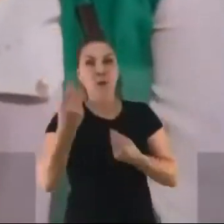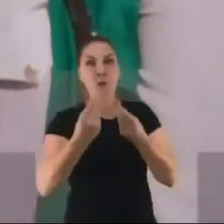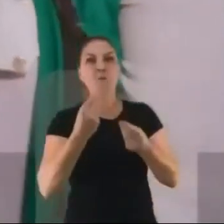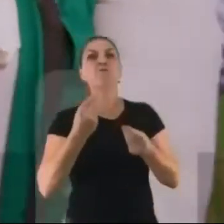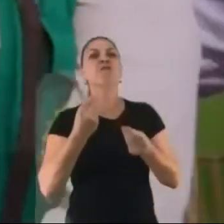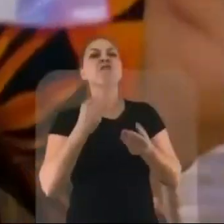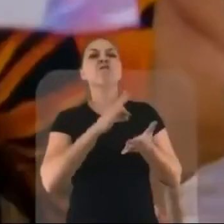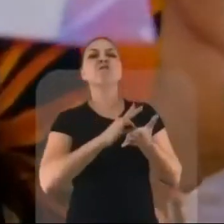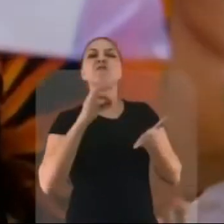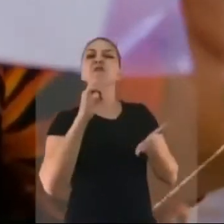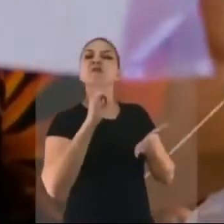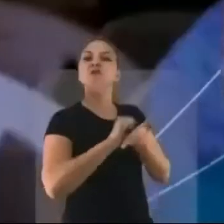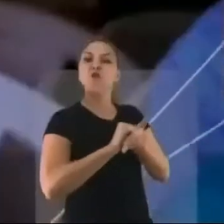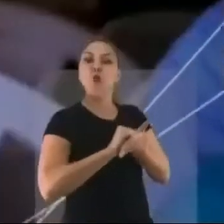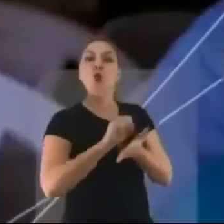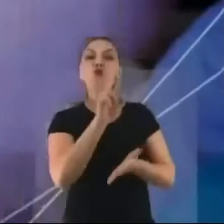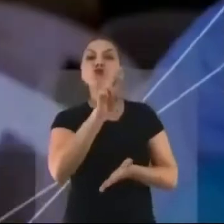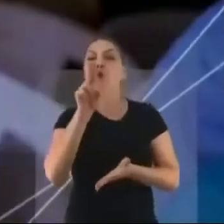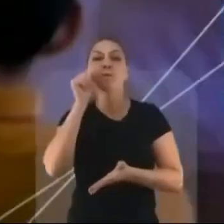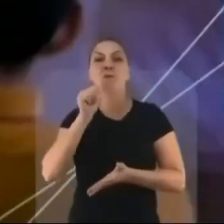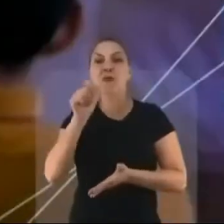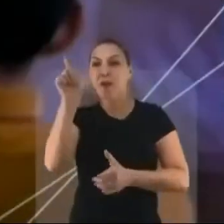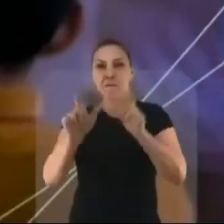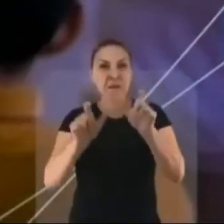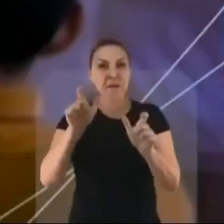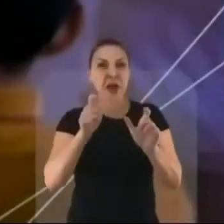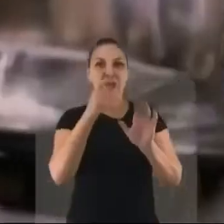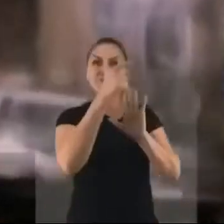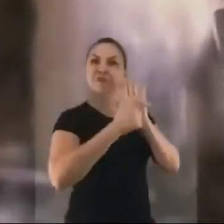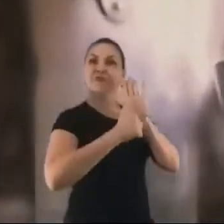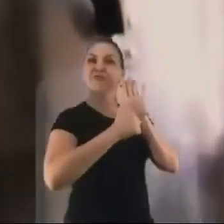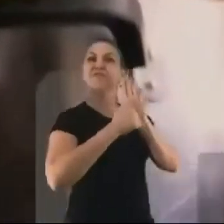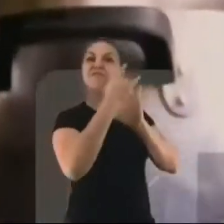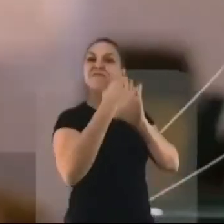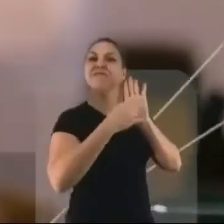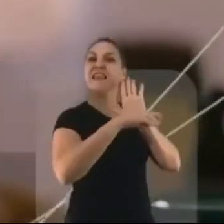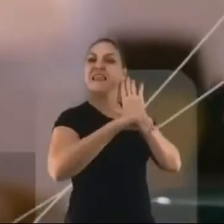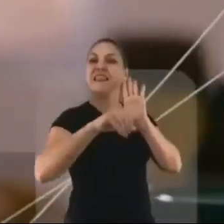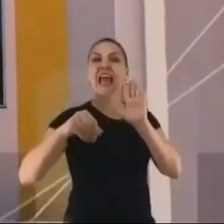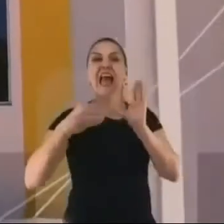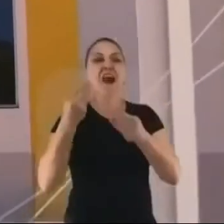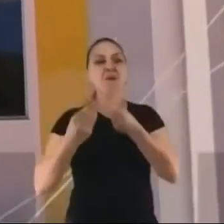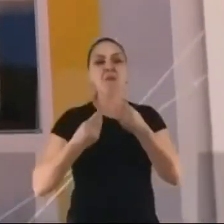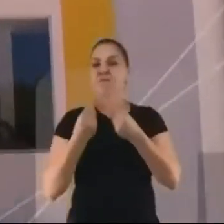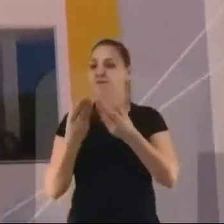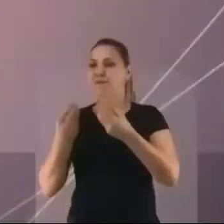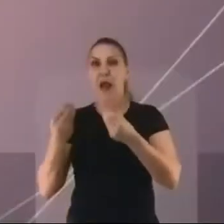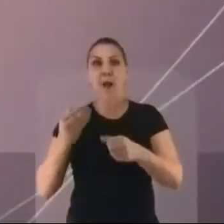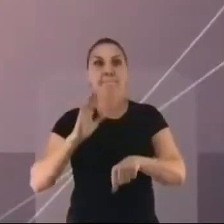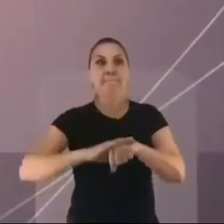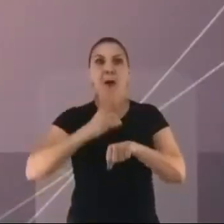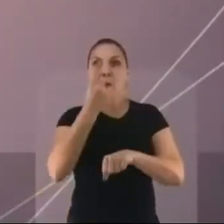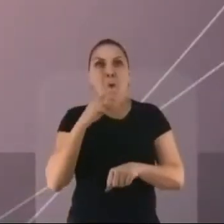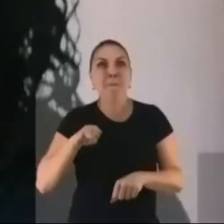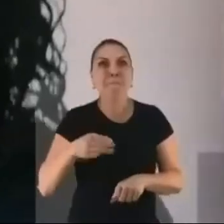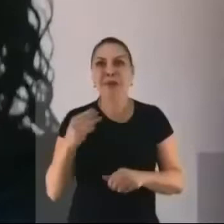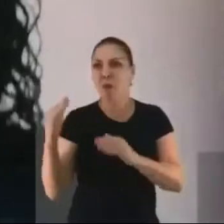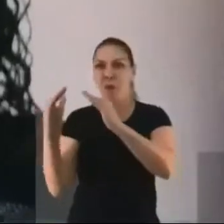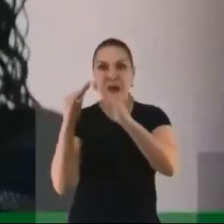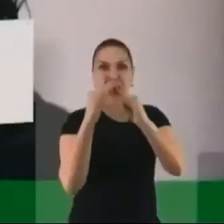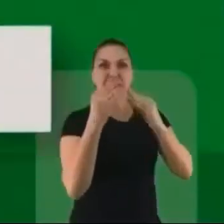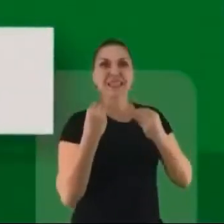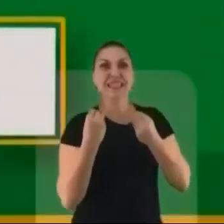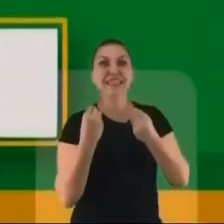no nome das mulheres os títulos de terra. Fez o mesmo com mais de um milhão de